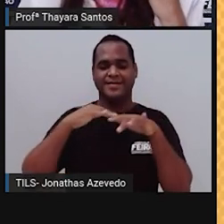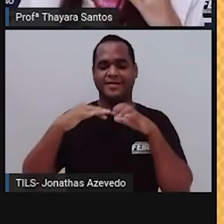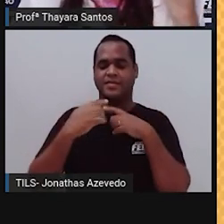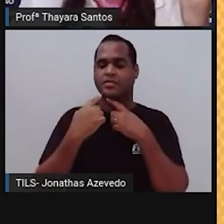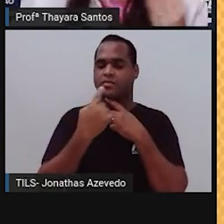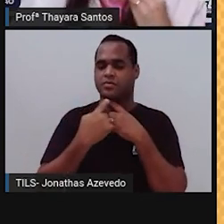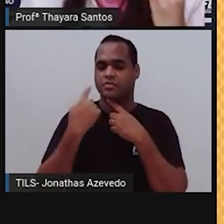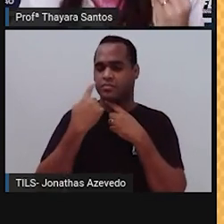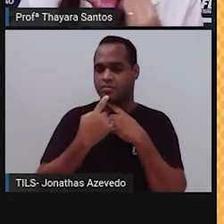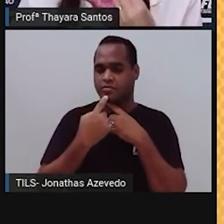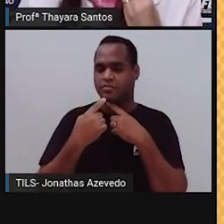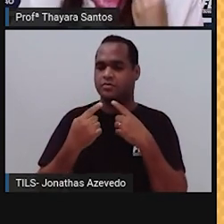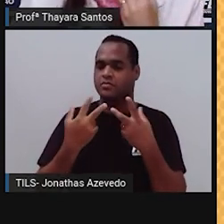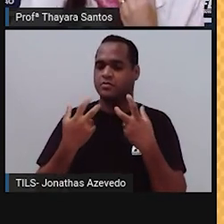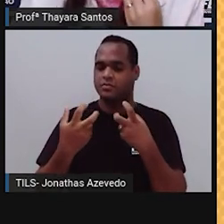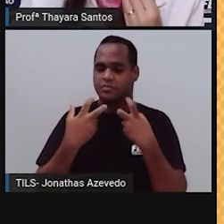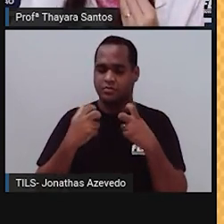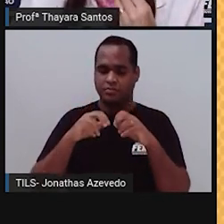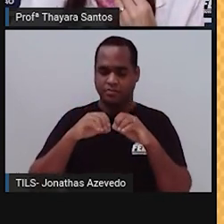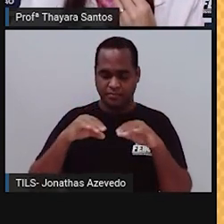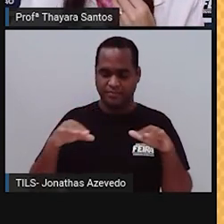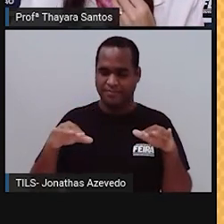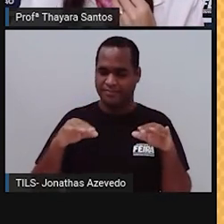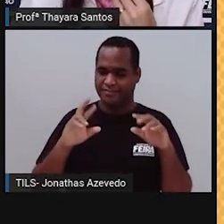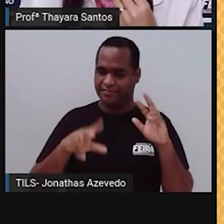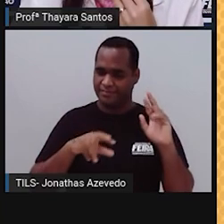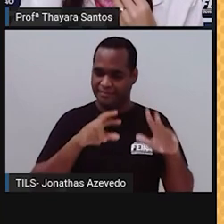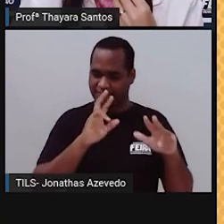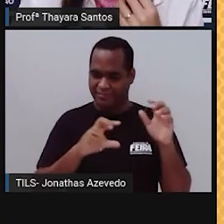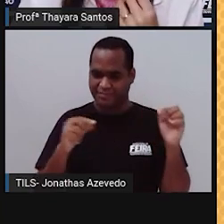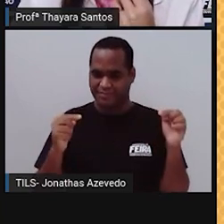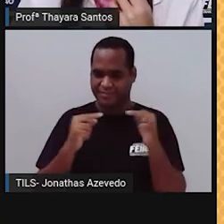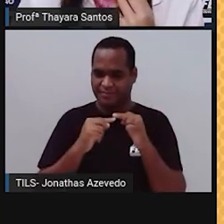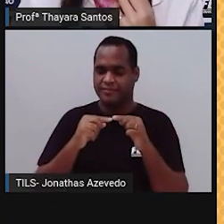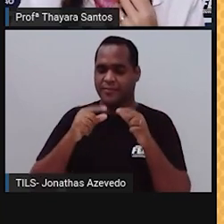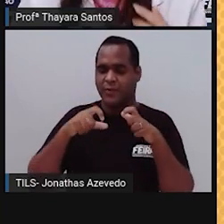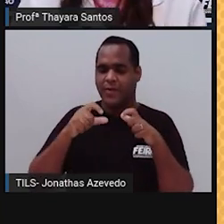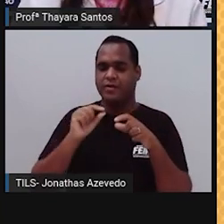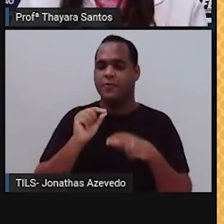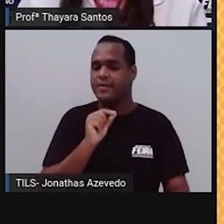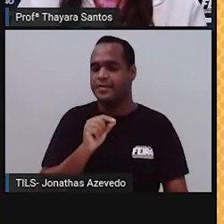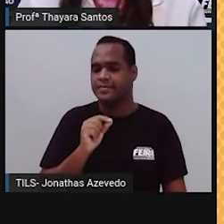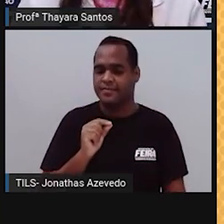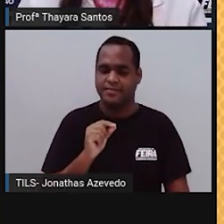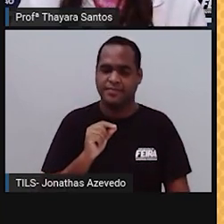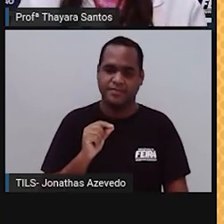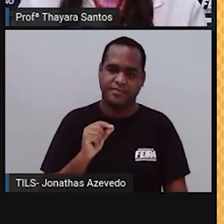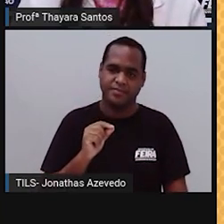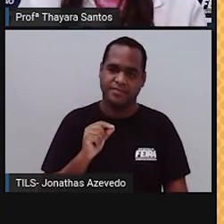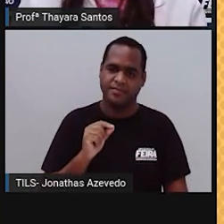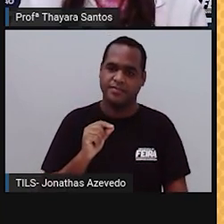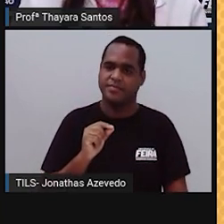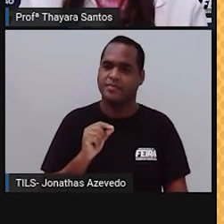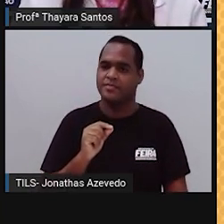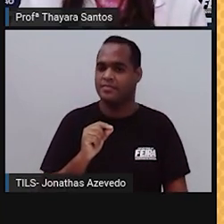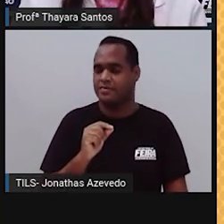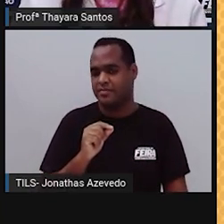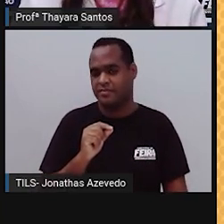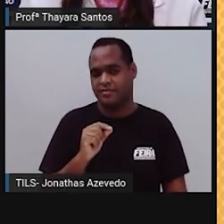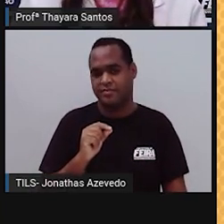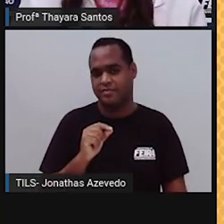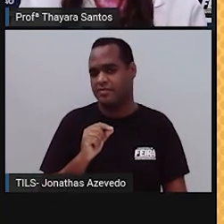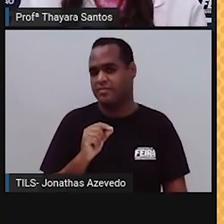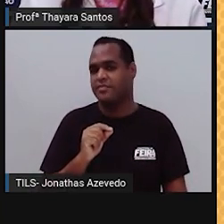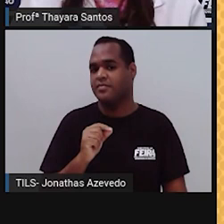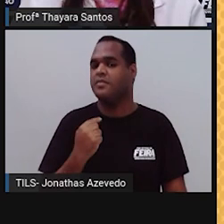percepções diferentes a partir do lugar onde ela está localizada. Por exemplo, aqui na ponta da língua, a gente tem